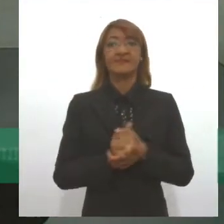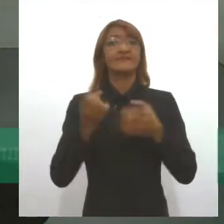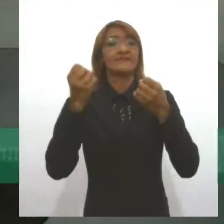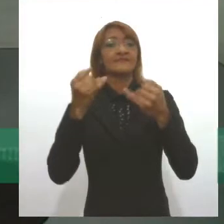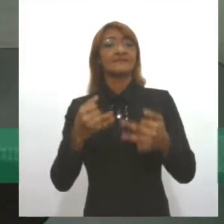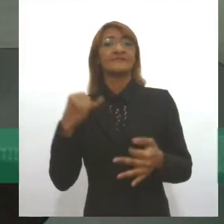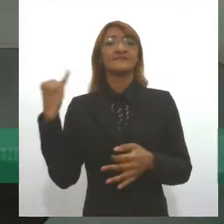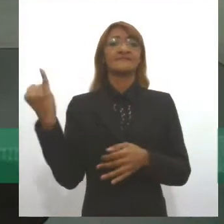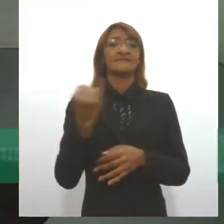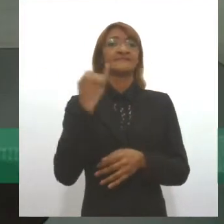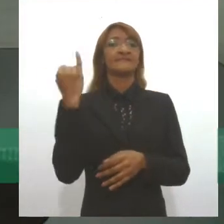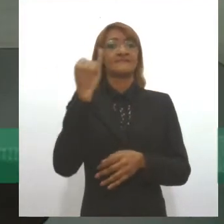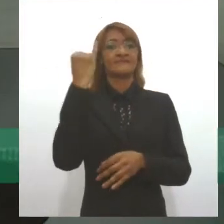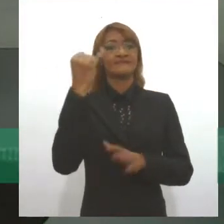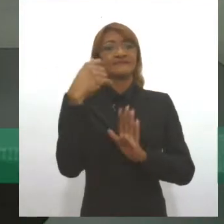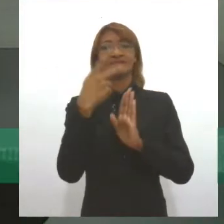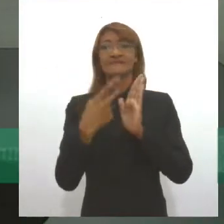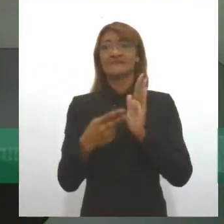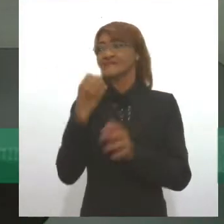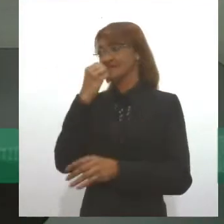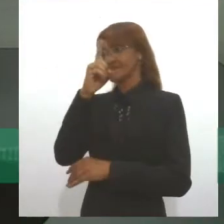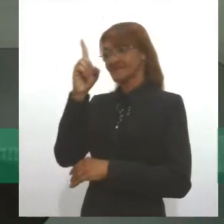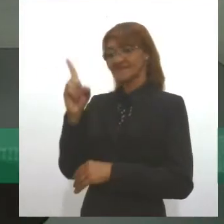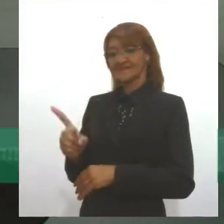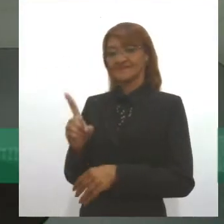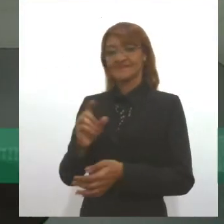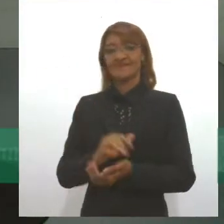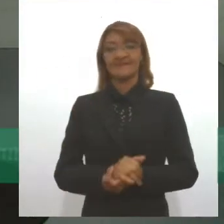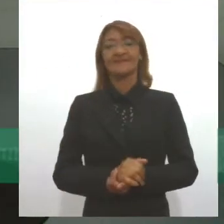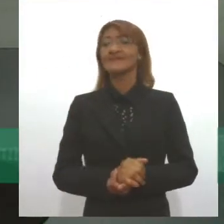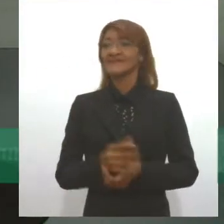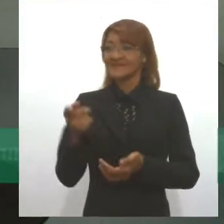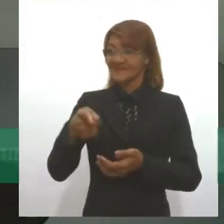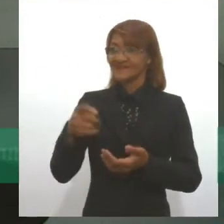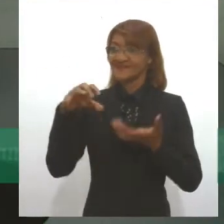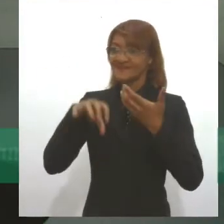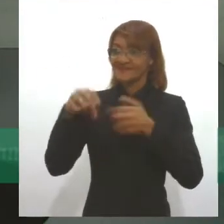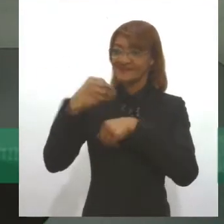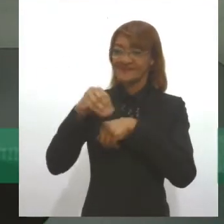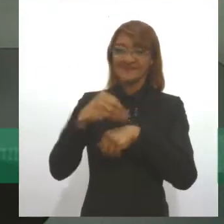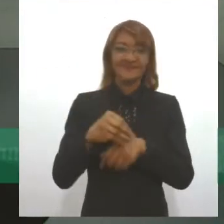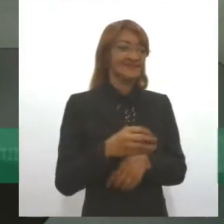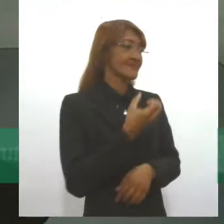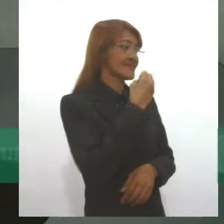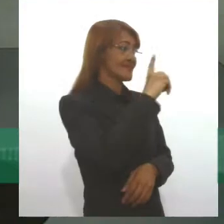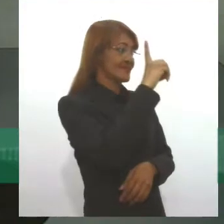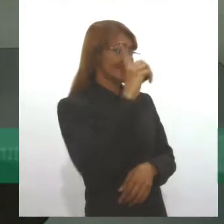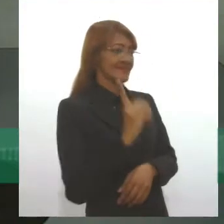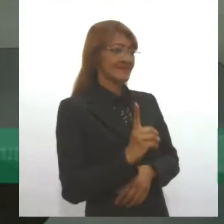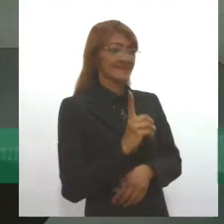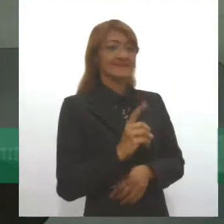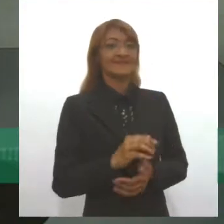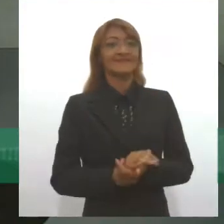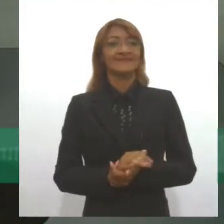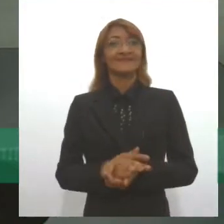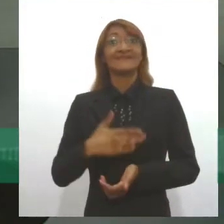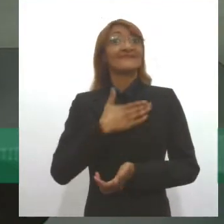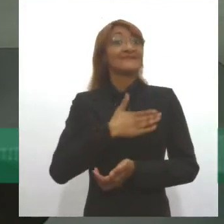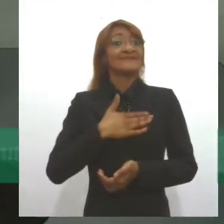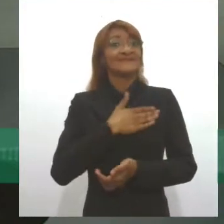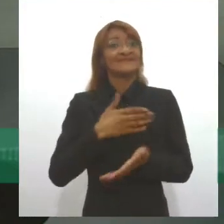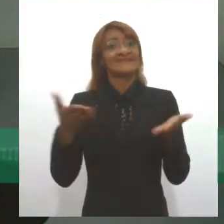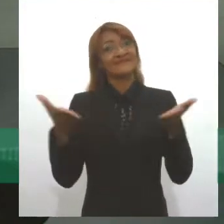importância desse projeto de lei. Bom dia, deputado, seja muito bem-vindo aqui ao Congresso em Pauta. Bom dia, Clécia. É um prazer enorme participar do programa, uma